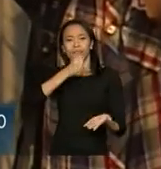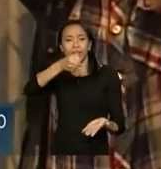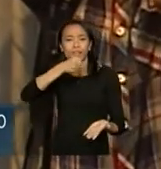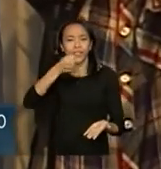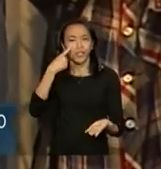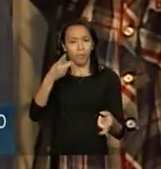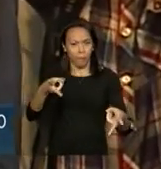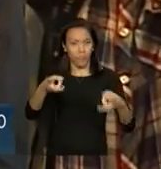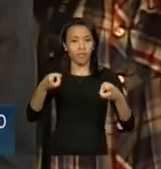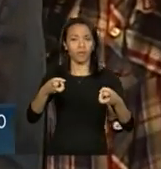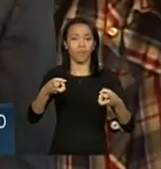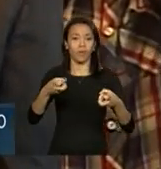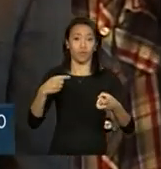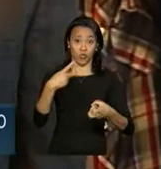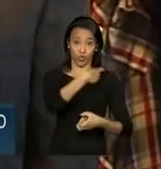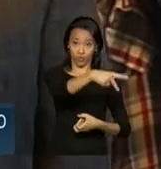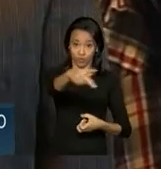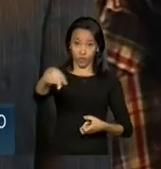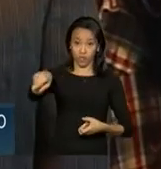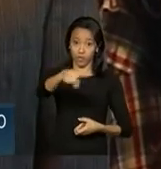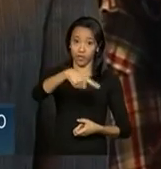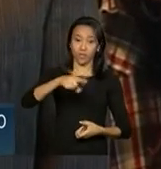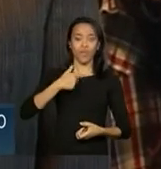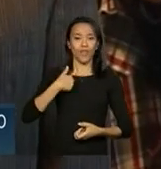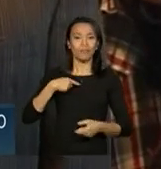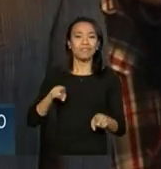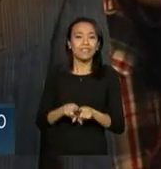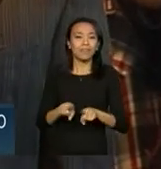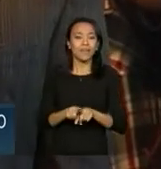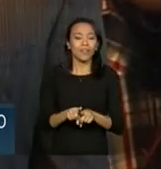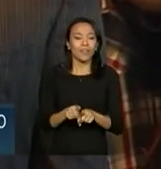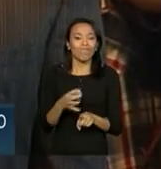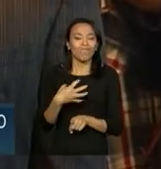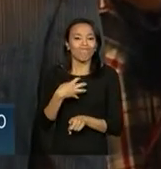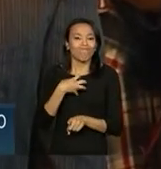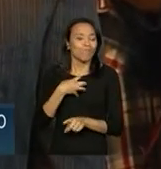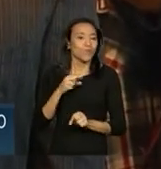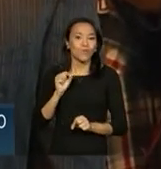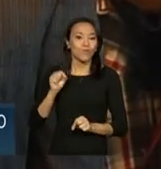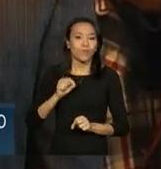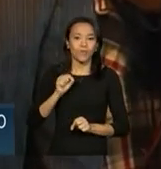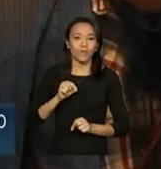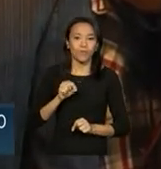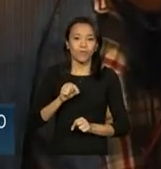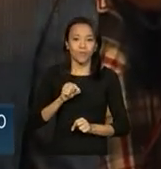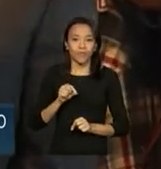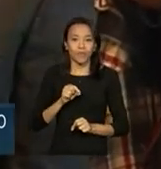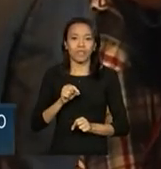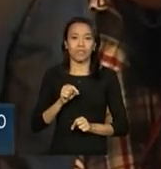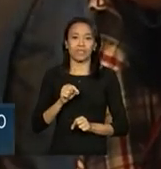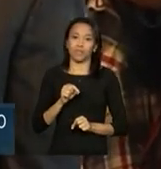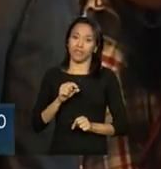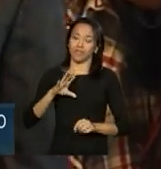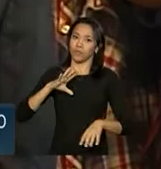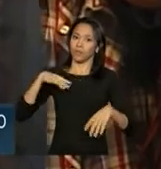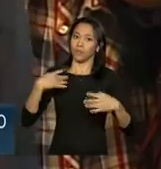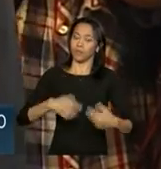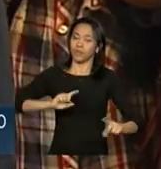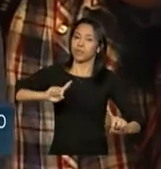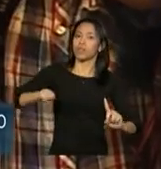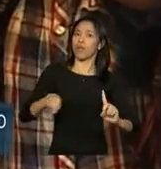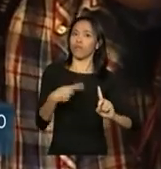percebeu muito isso. Eu também fui tentado, aí cumpri um certo desafio,